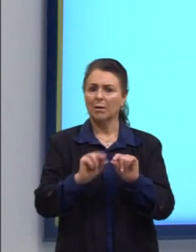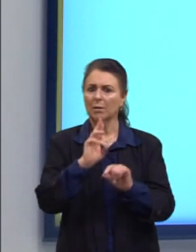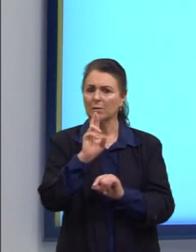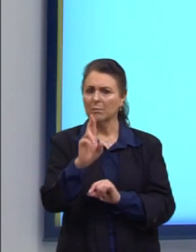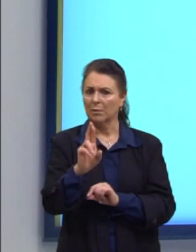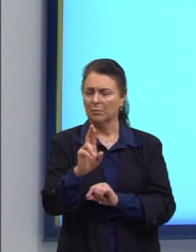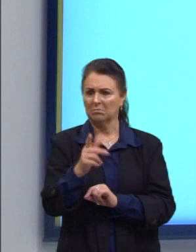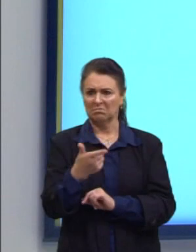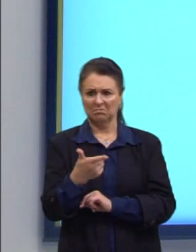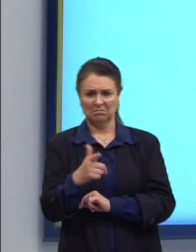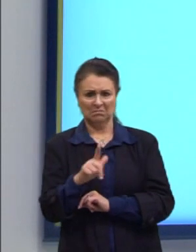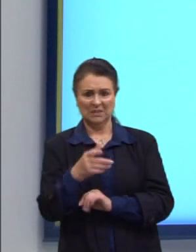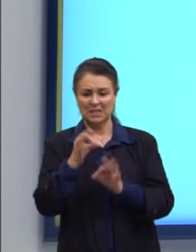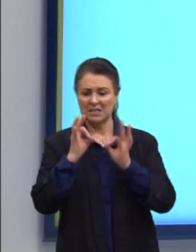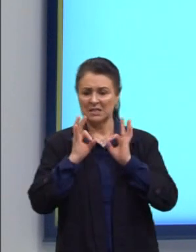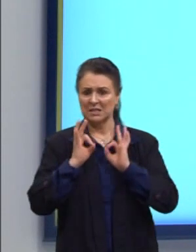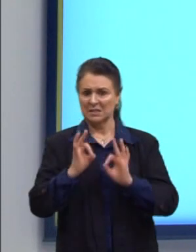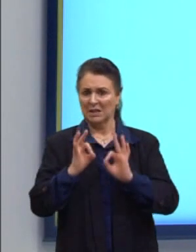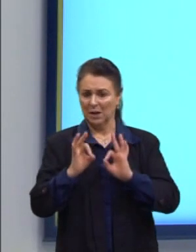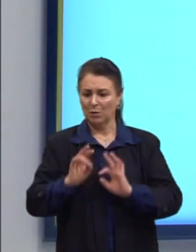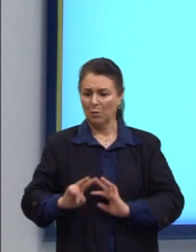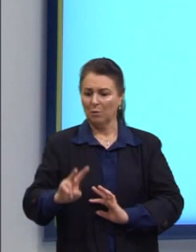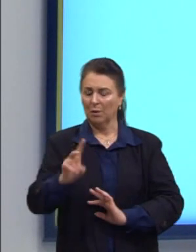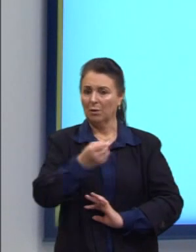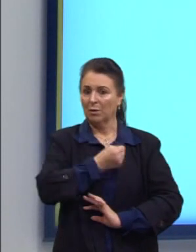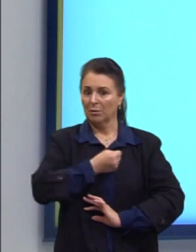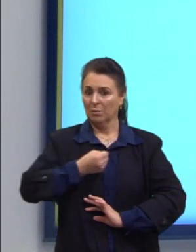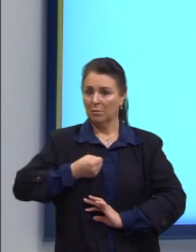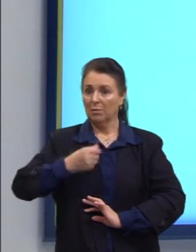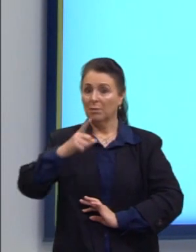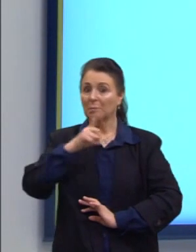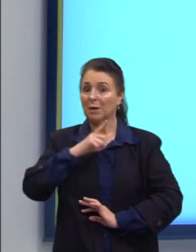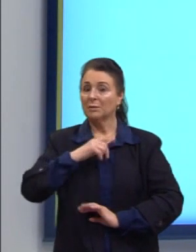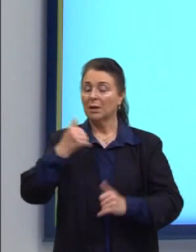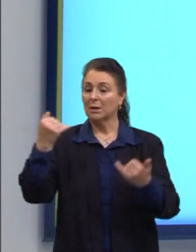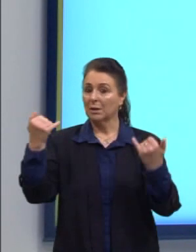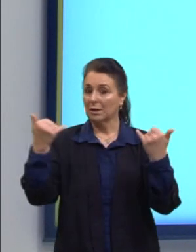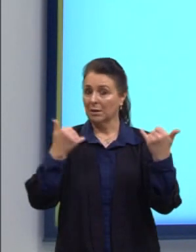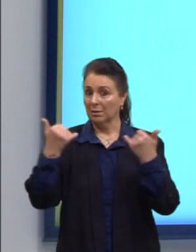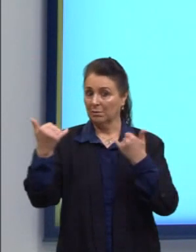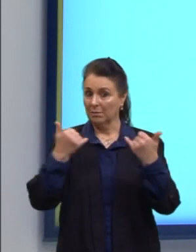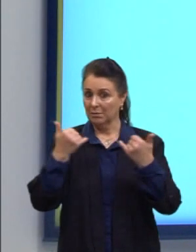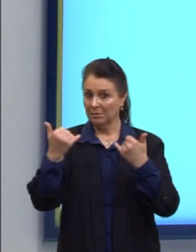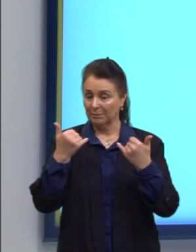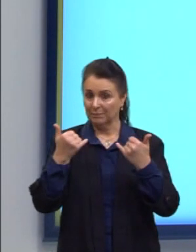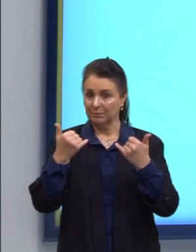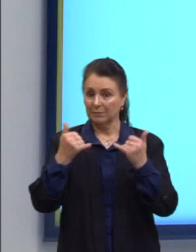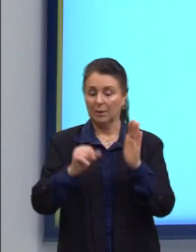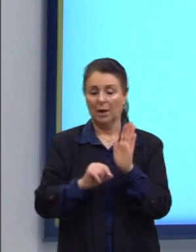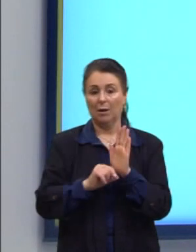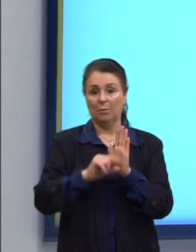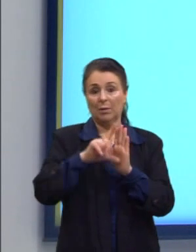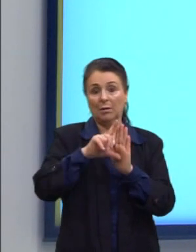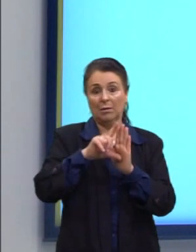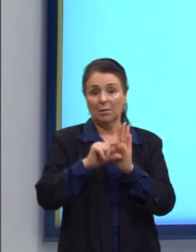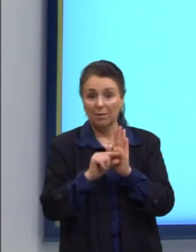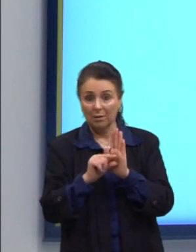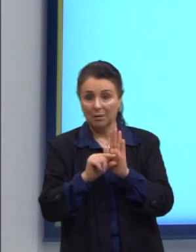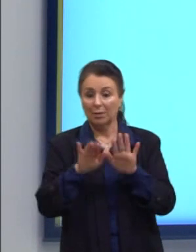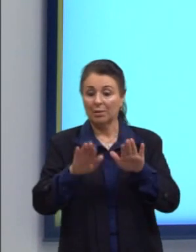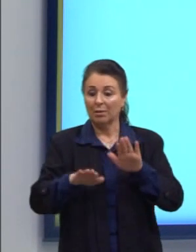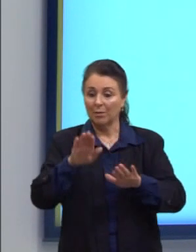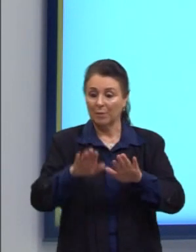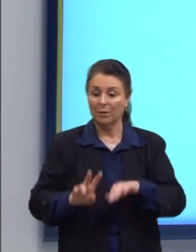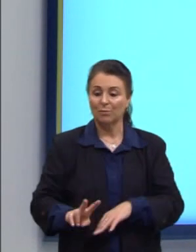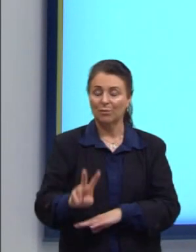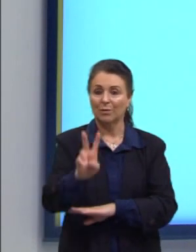alternativa exata com esse valor numérico, mas nós temos as informações. Se é superior ou inferior, né? É um valor.